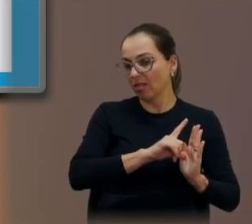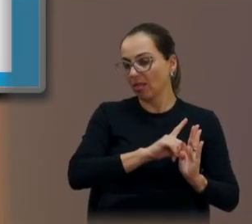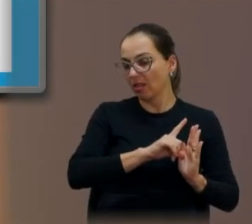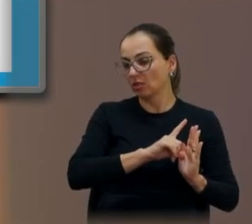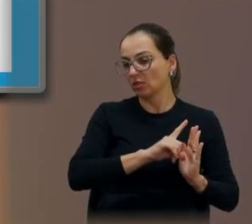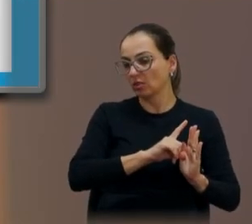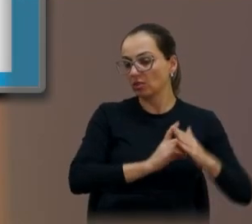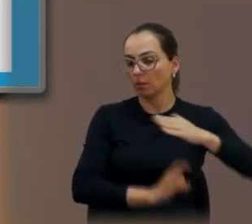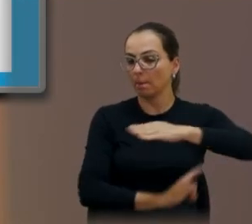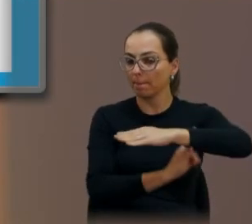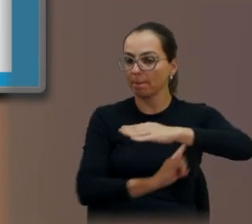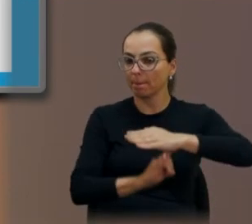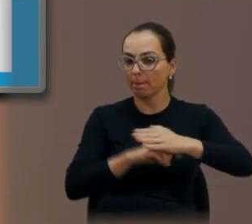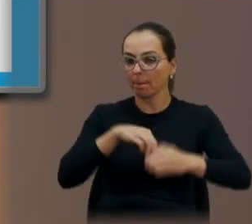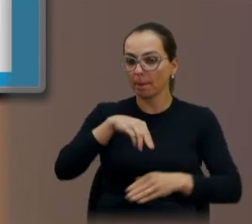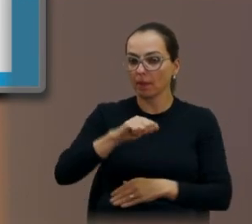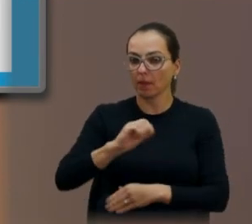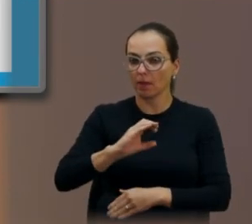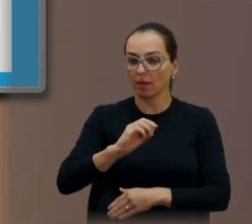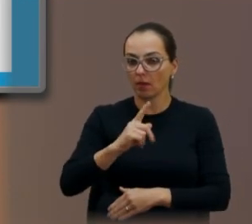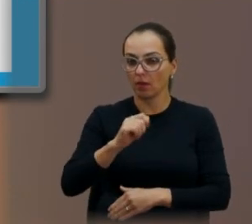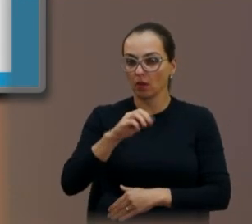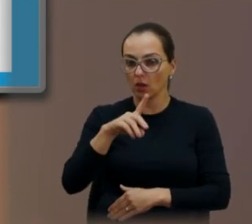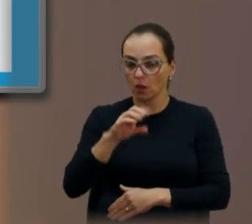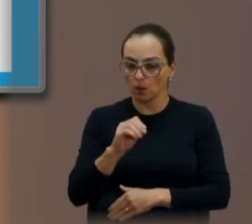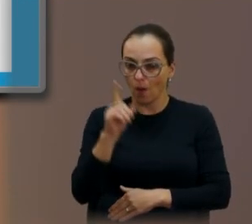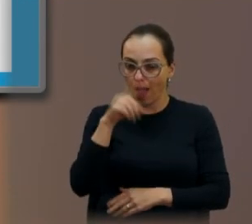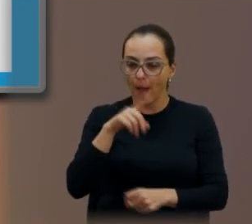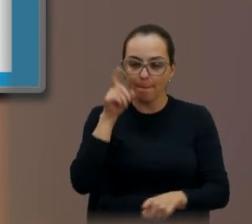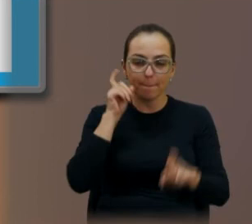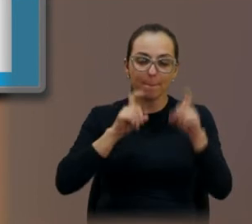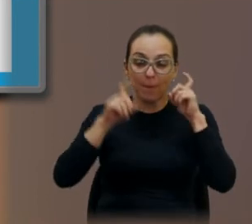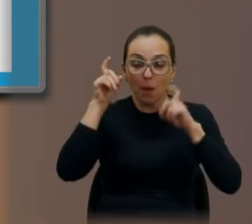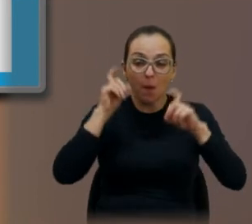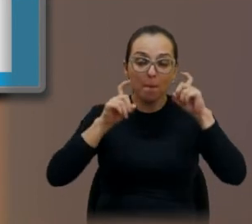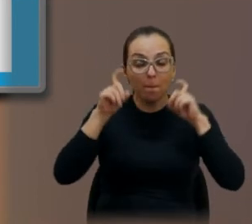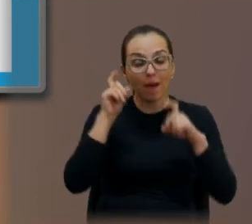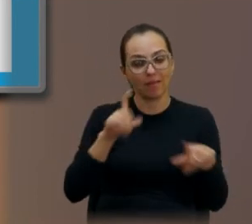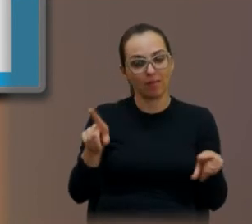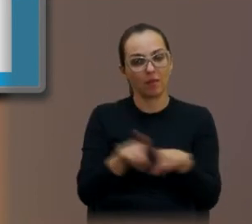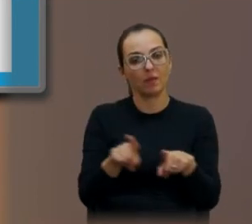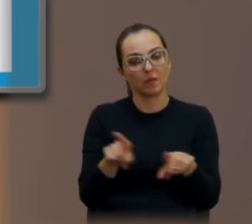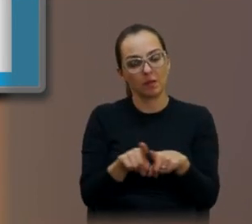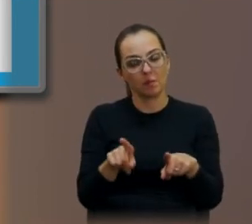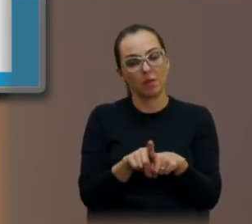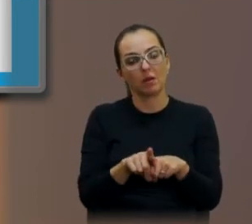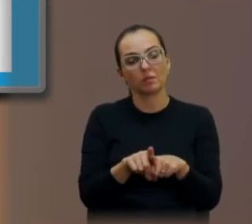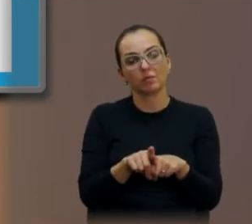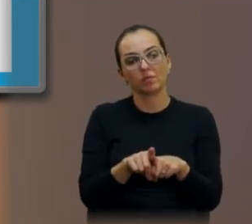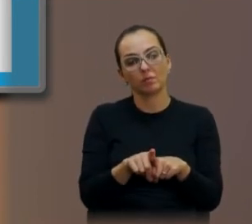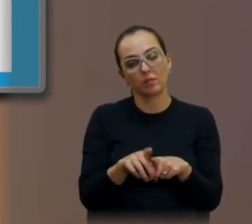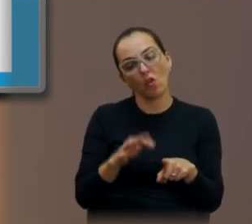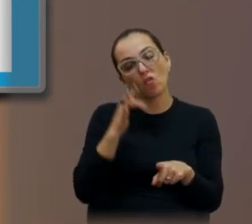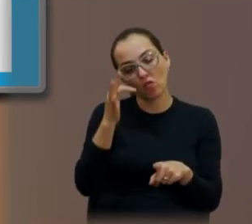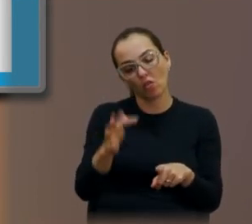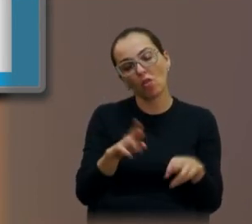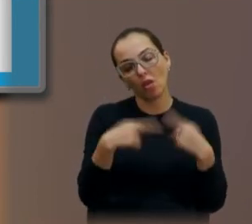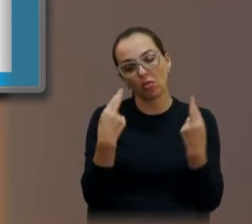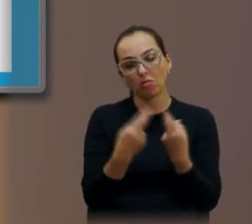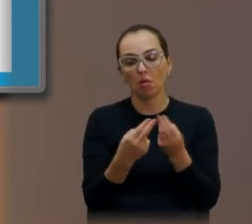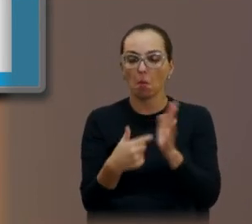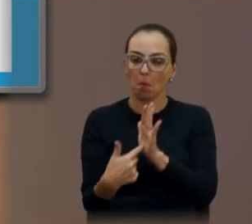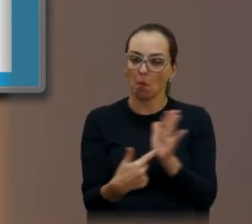Machados, é uma grande preocupação que talvez na próxima sessão estaria apresentando. também,